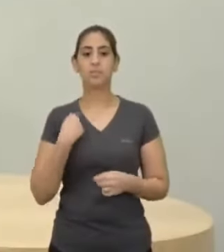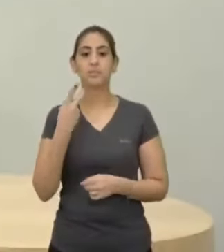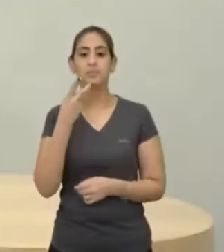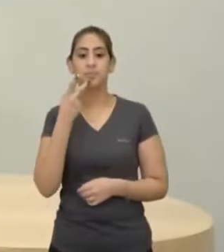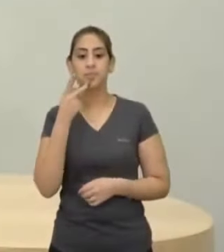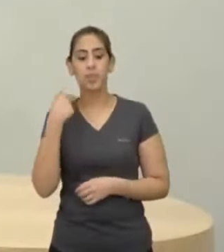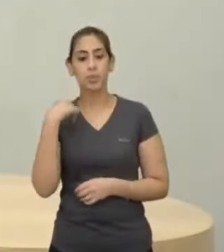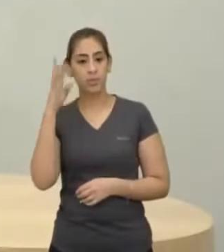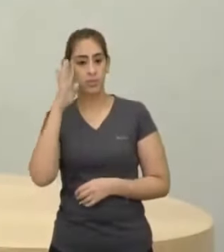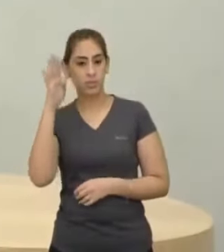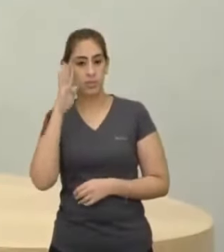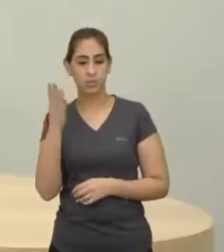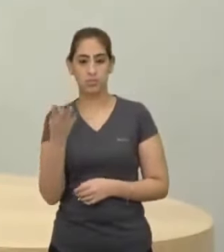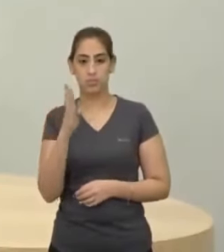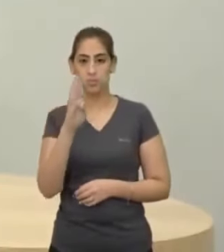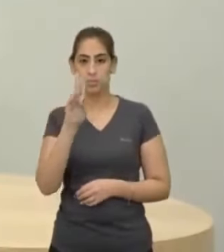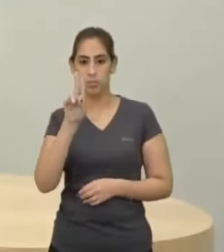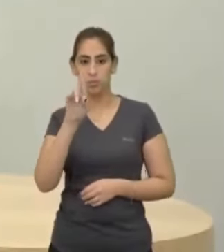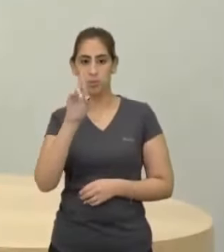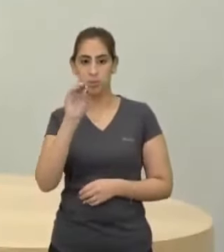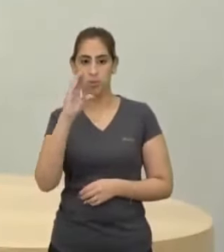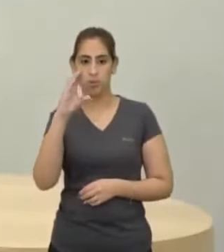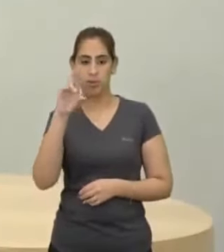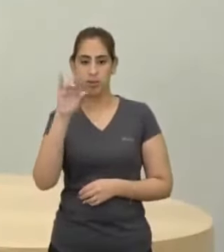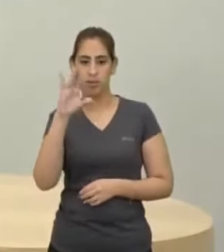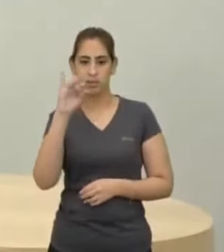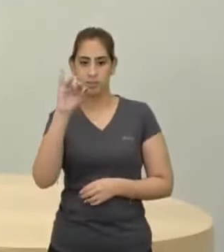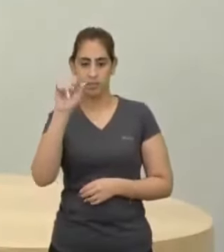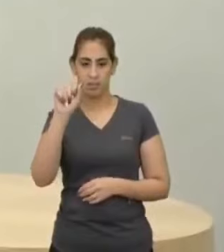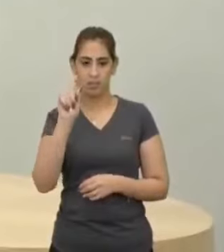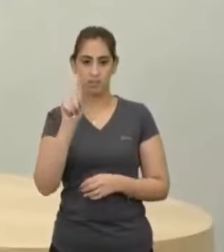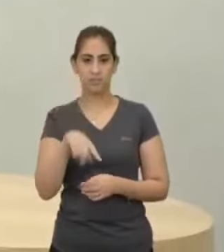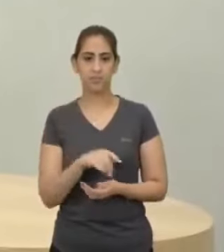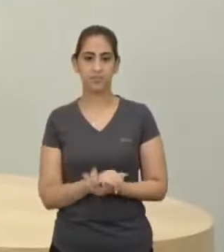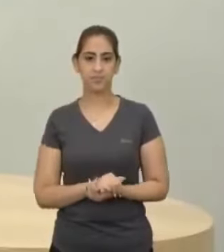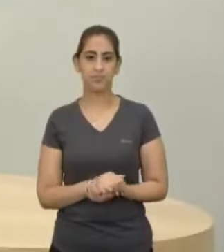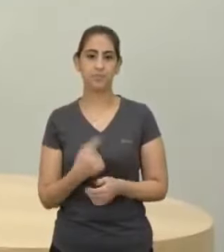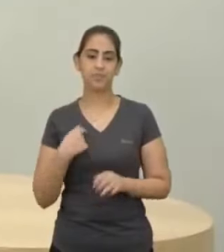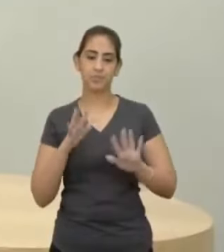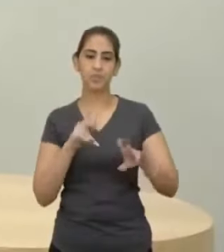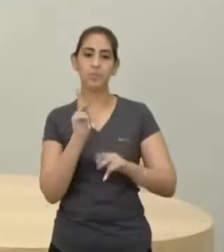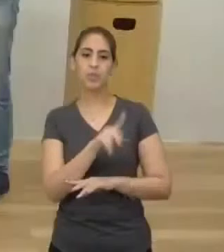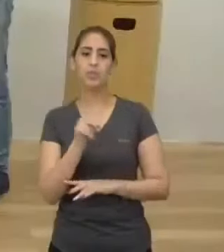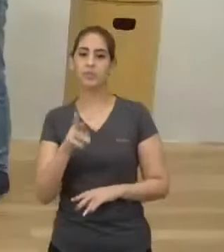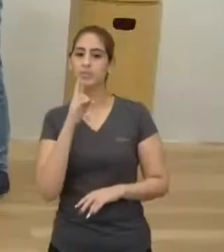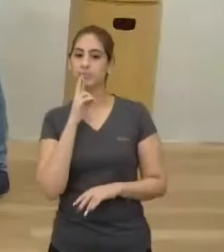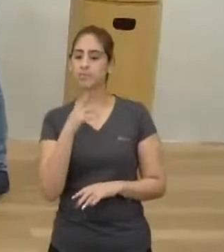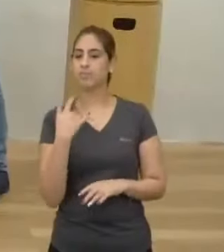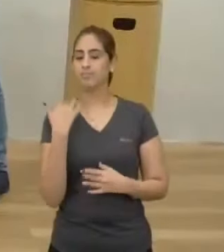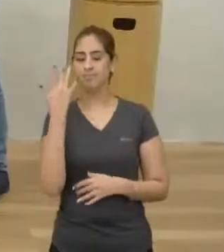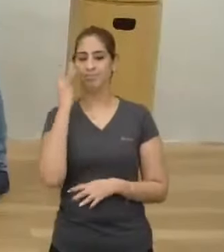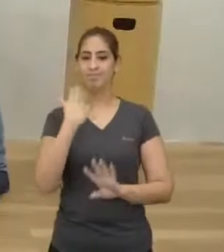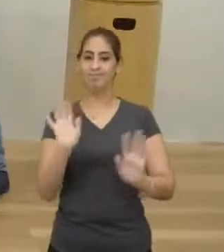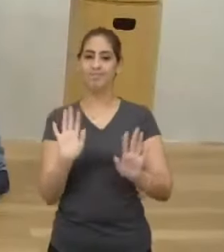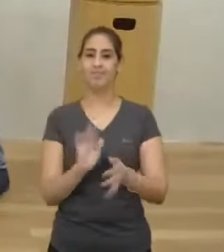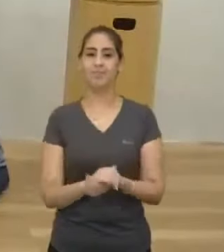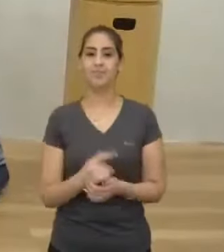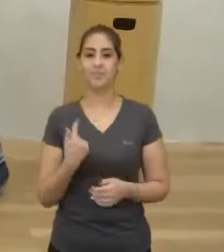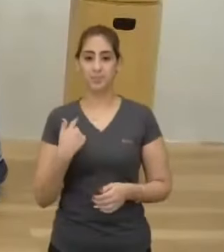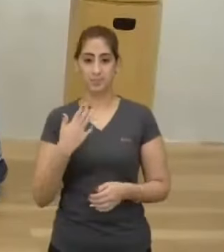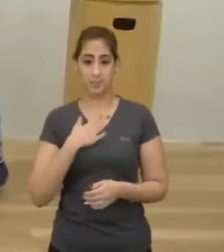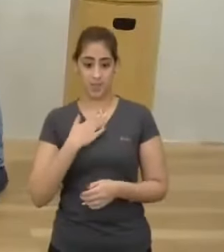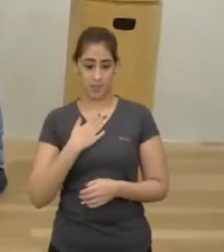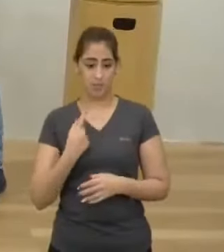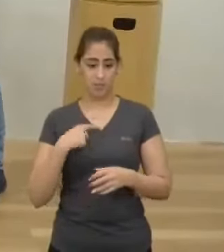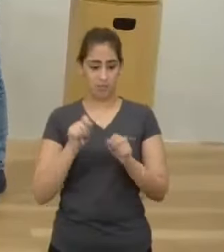burocracia Vamos dizer... Hum... Eu vou deixar pro professor responder aqui Eu sou parte da burocracia Você